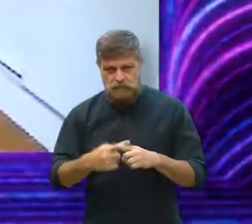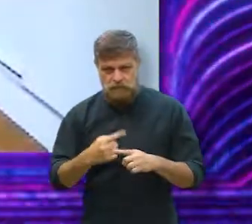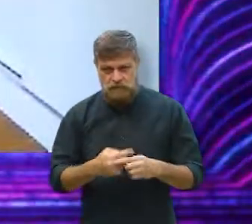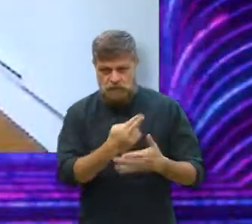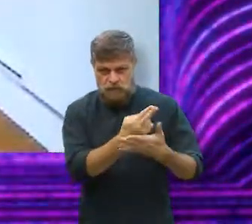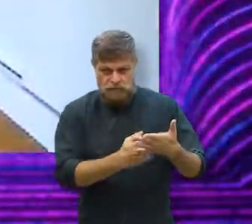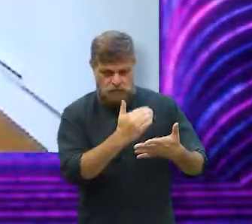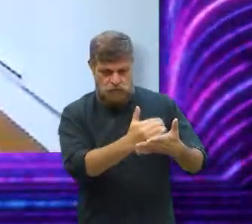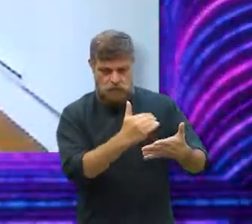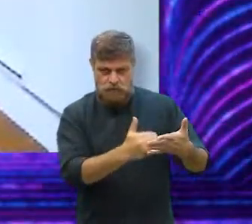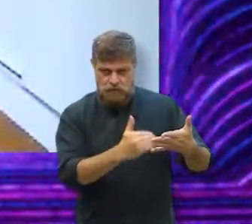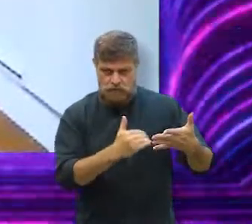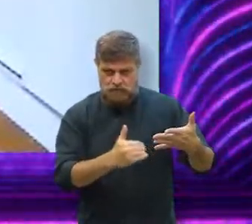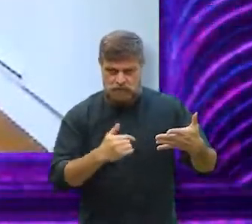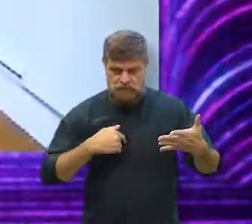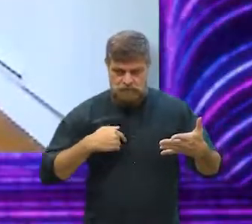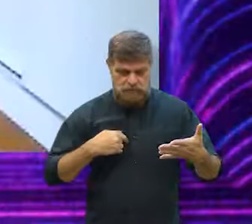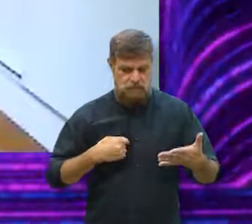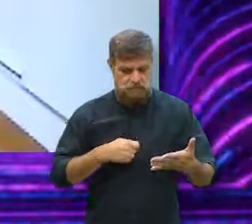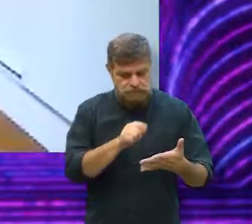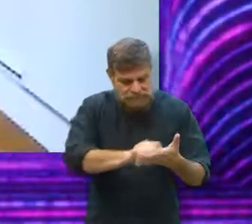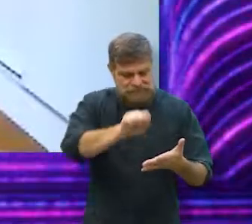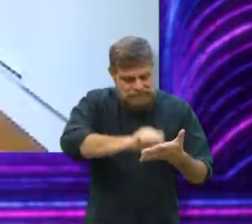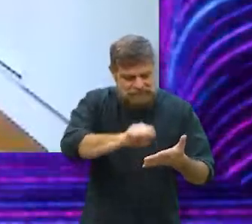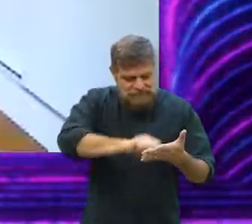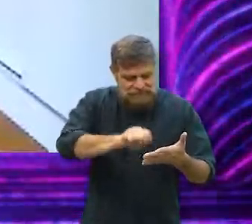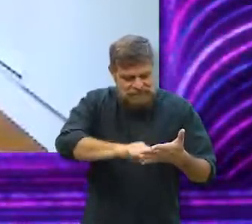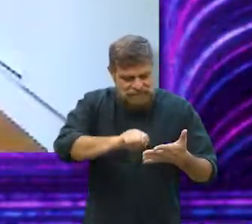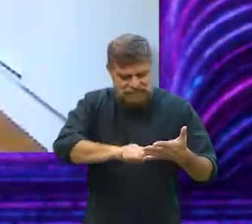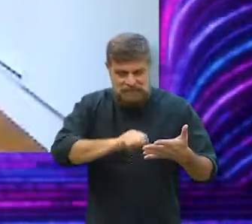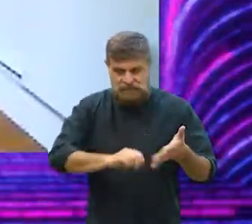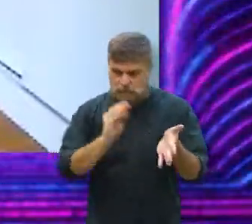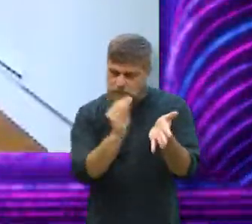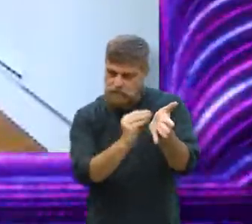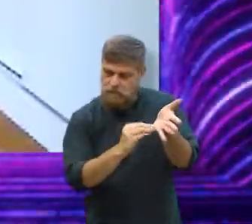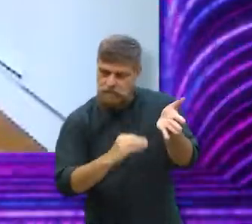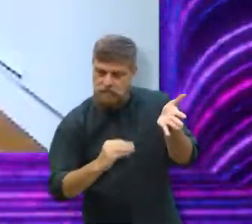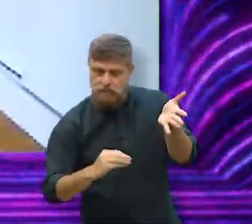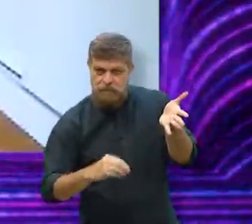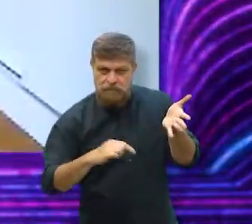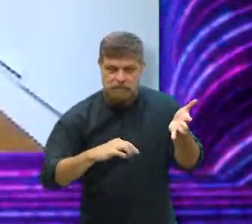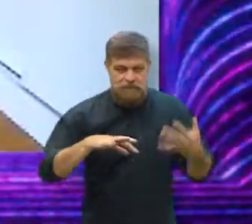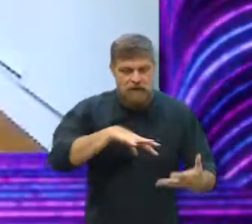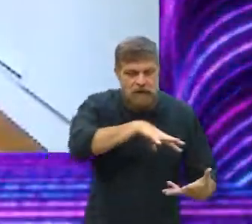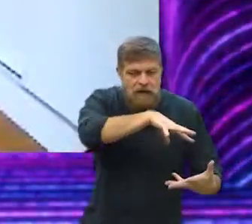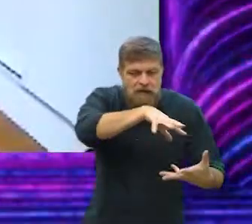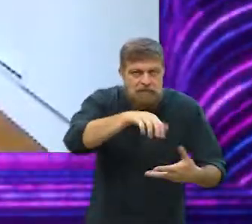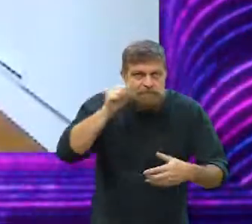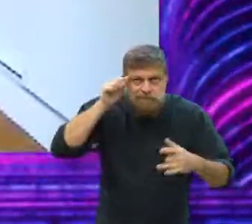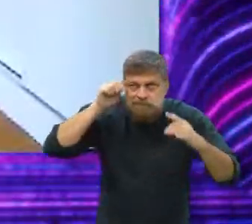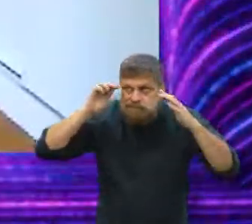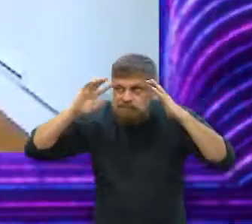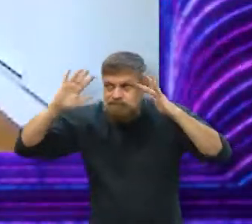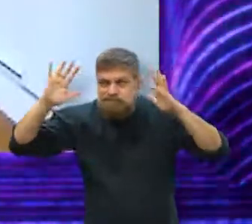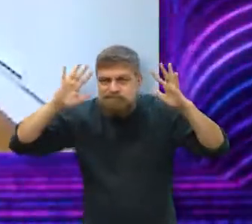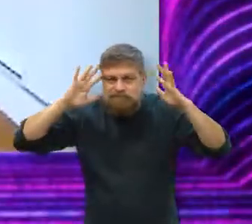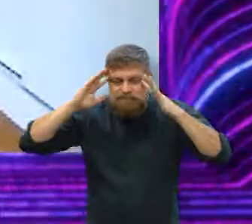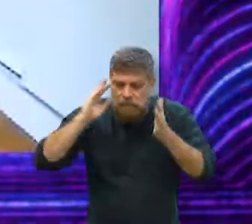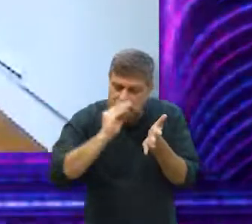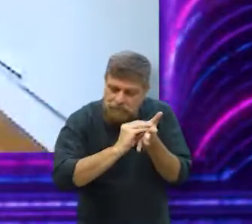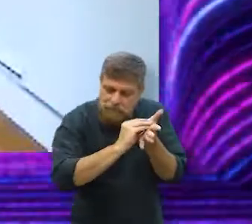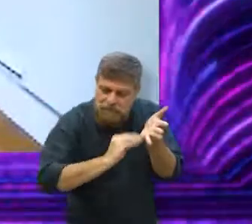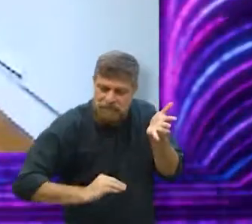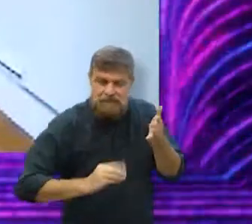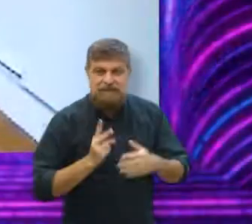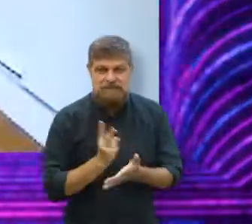os roteiros, eu escrevo muito a animação e a animação é um universo muito fantástico, assim, né? Sempre,